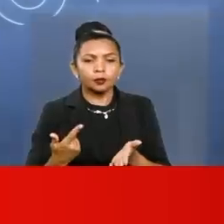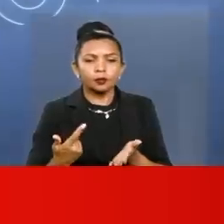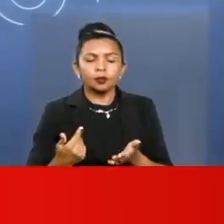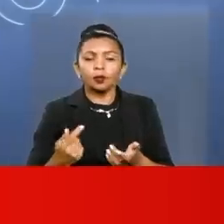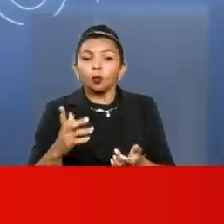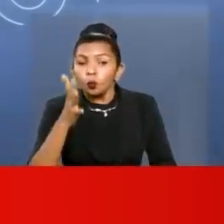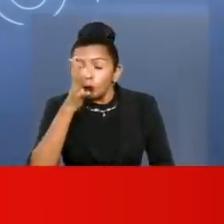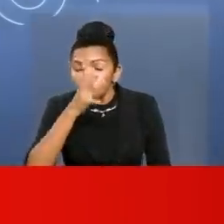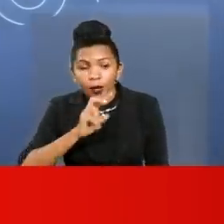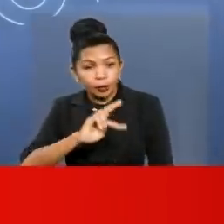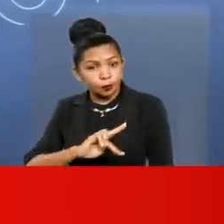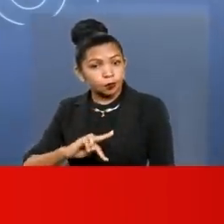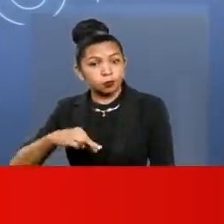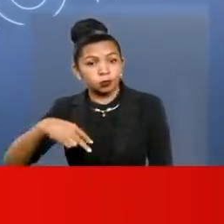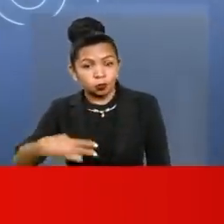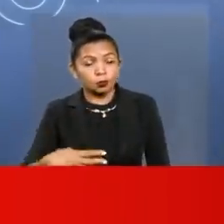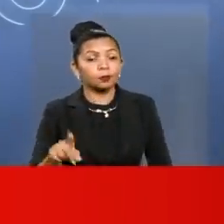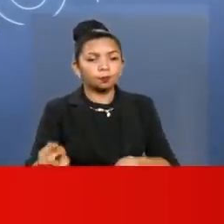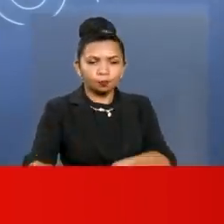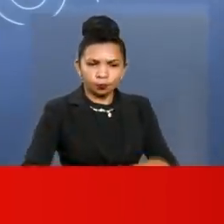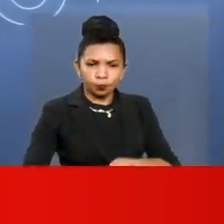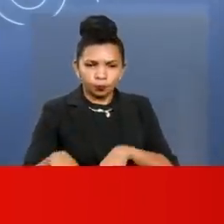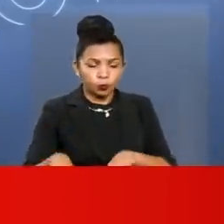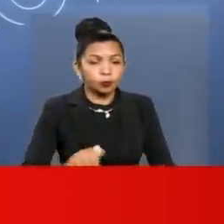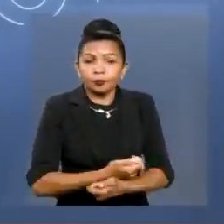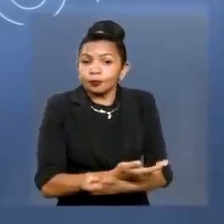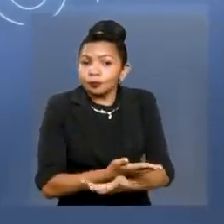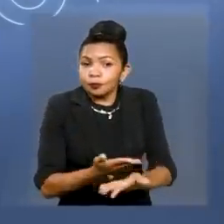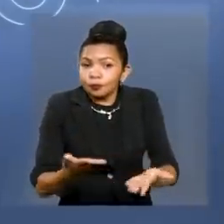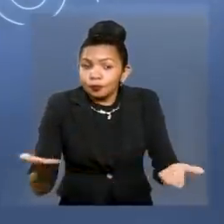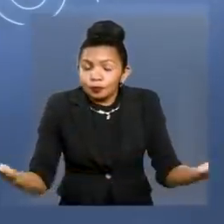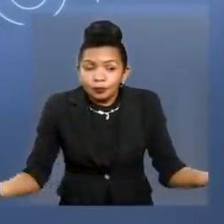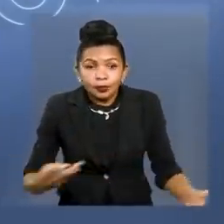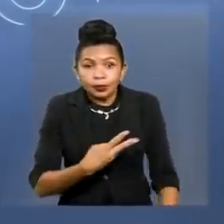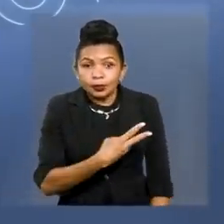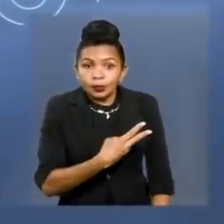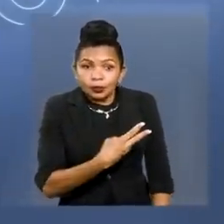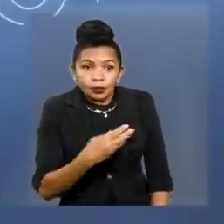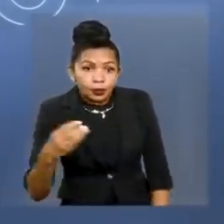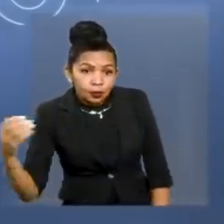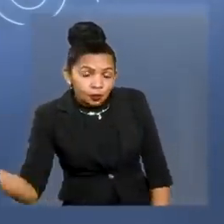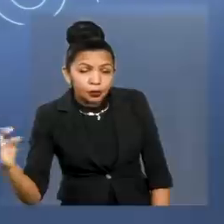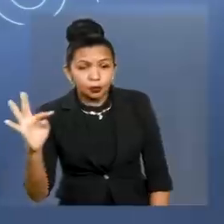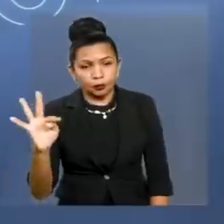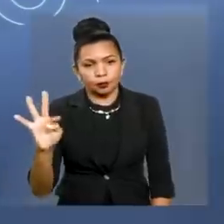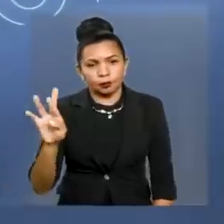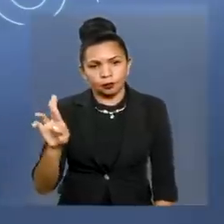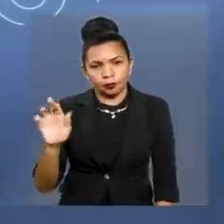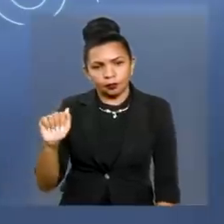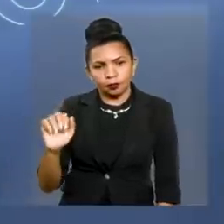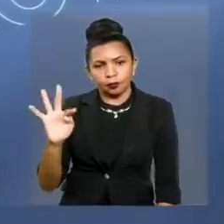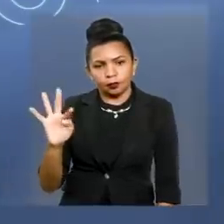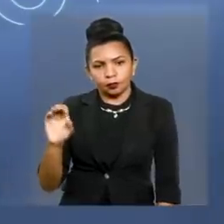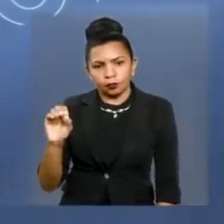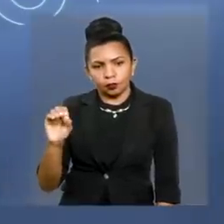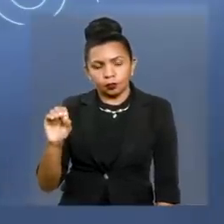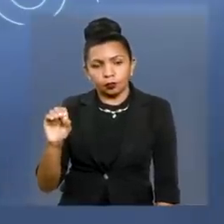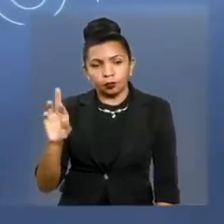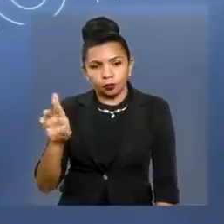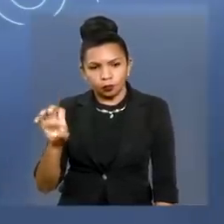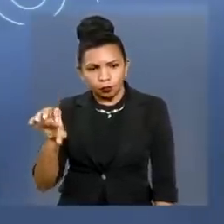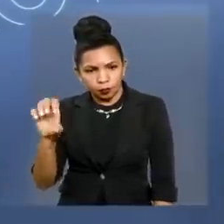que dobramos os investimentos em agricultura. Distribuímos 300 tratores. Aumentei em 65% o investimento em